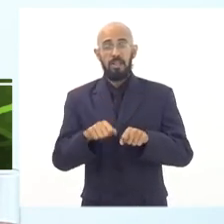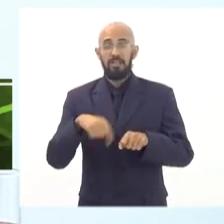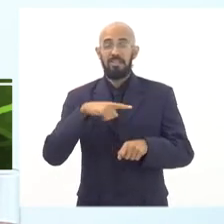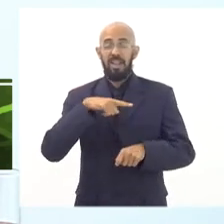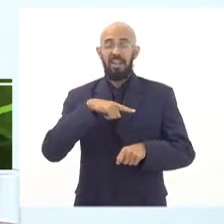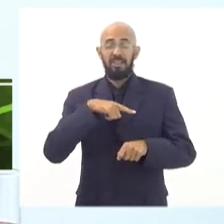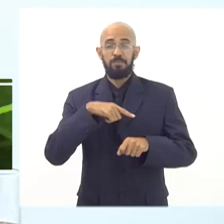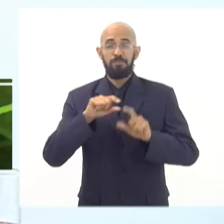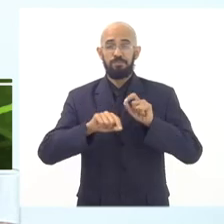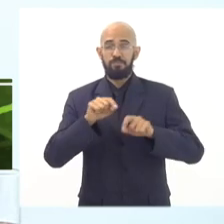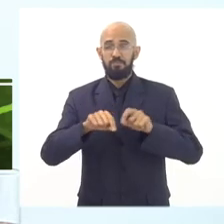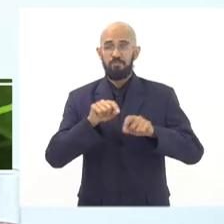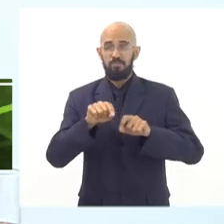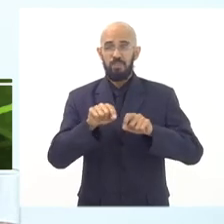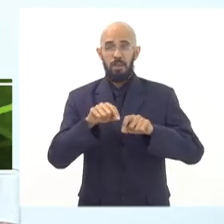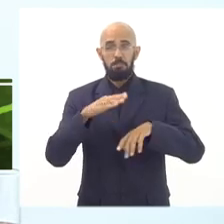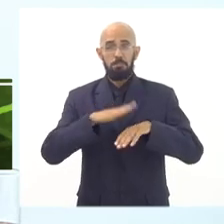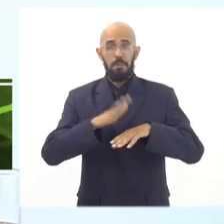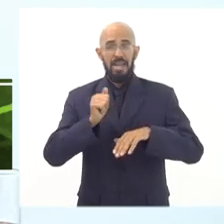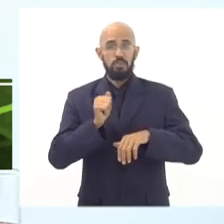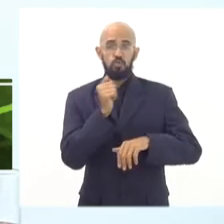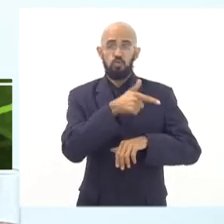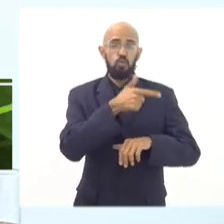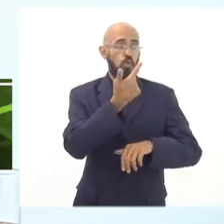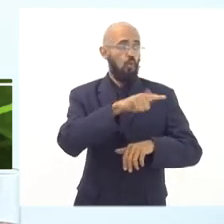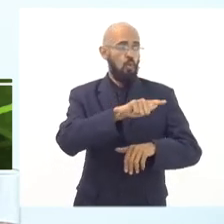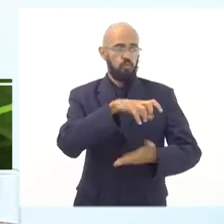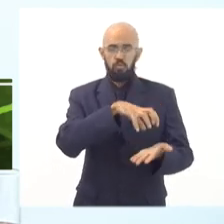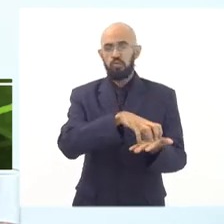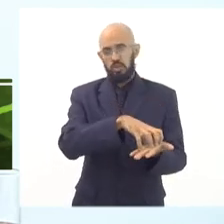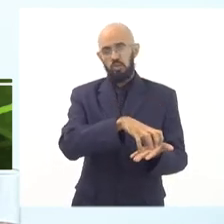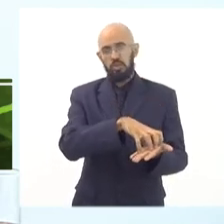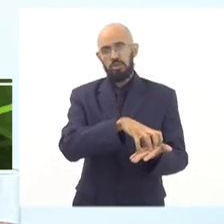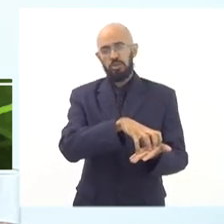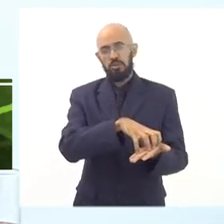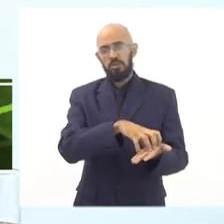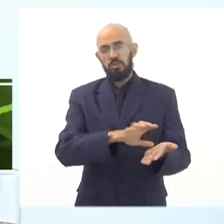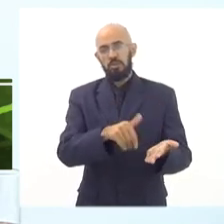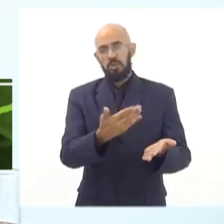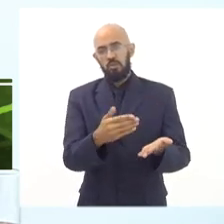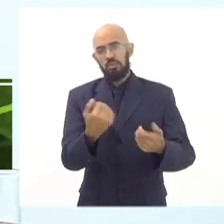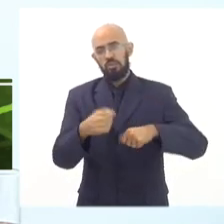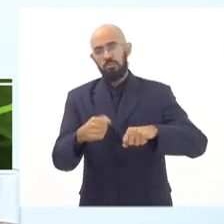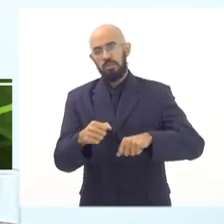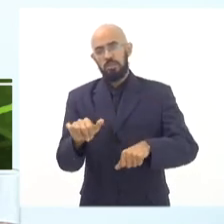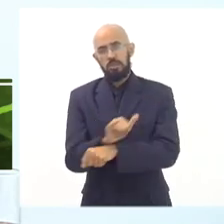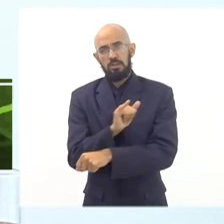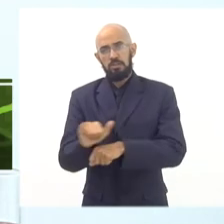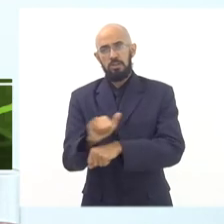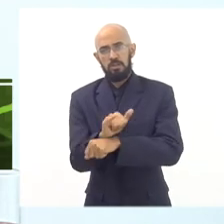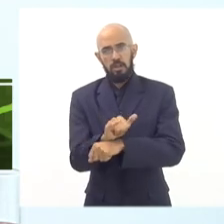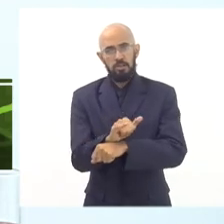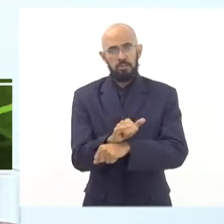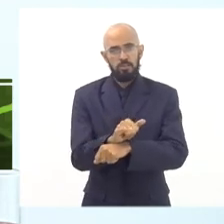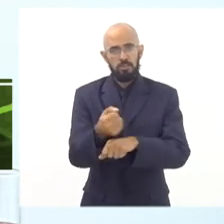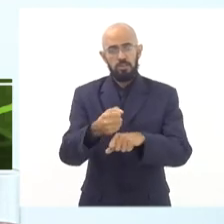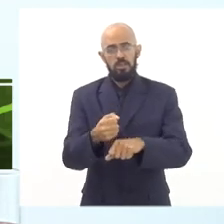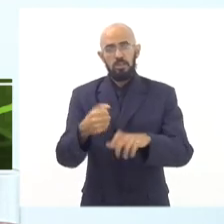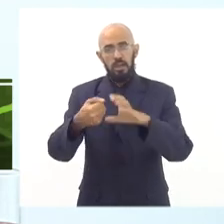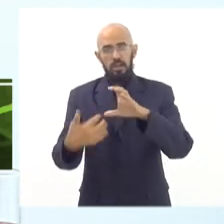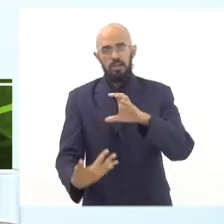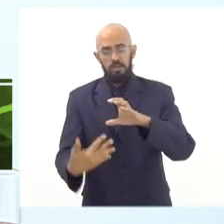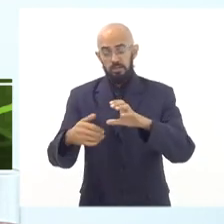mais altos do que a inflação em geral. Então, a gente precisa ter elementos que nos permitam